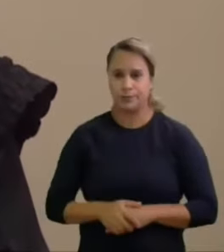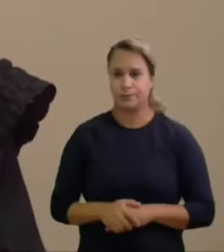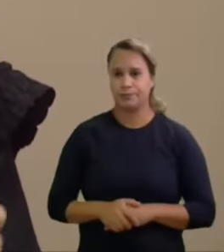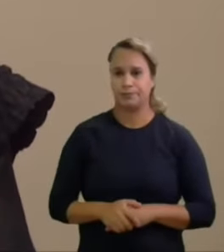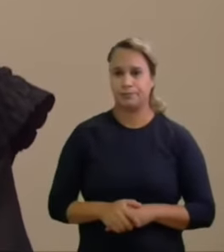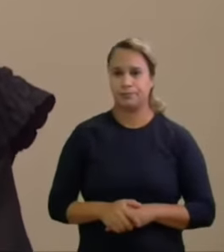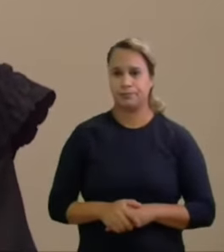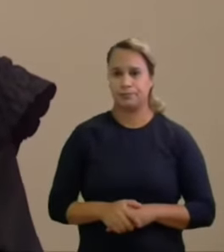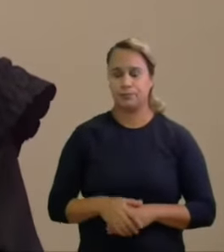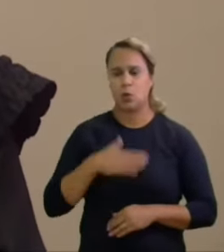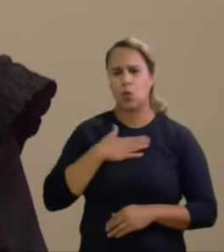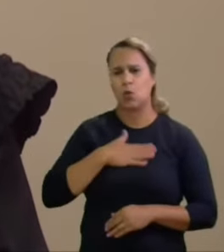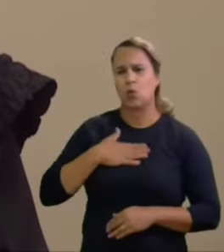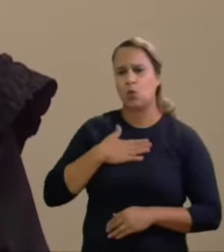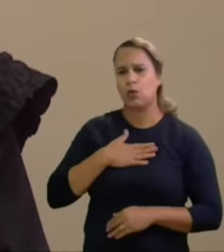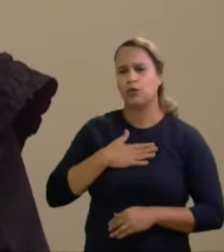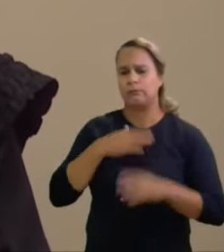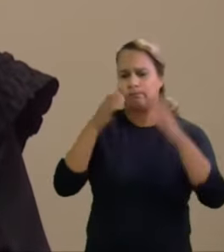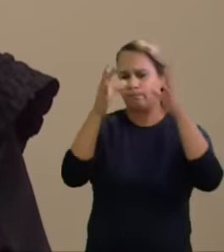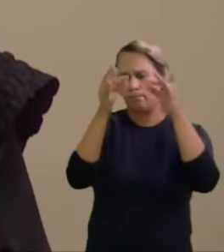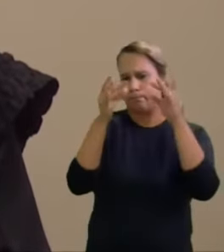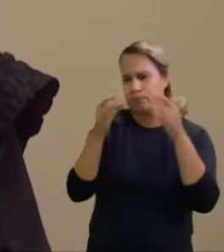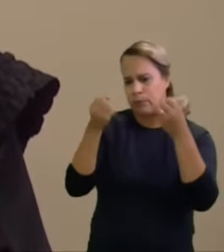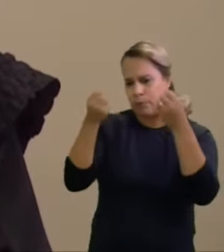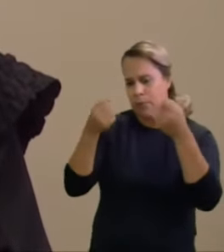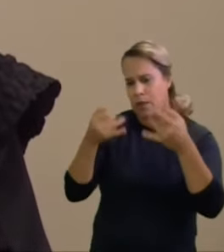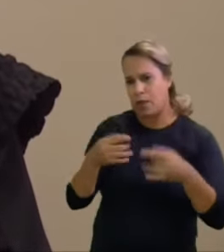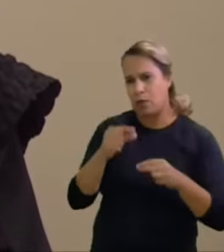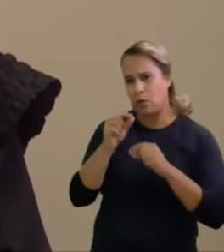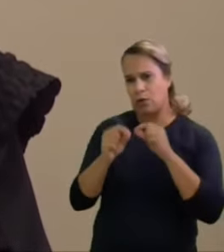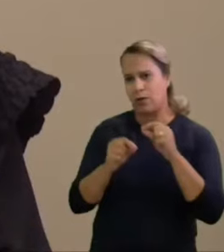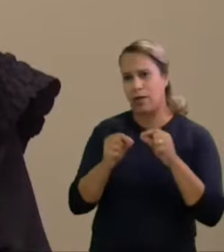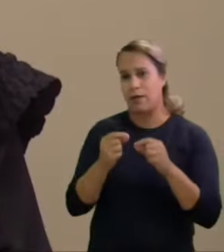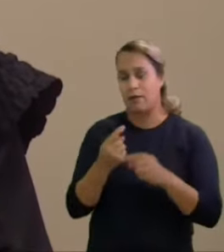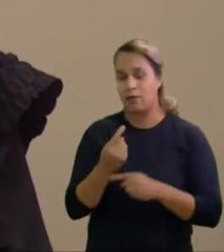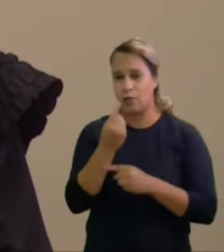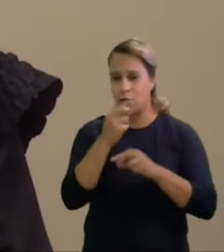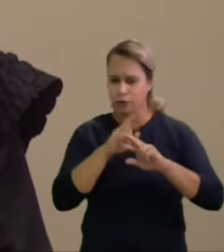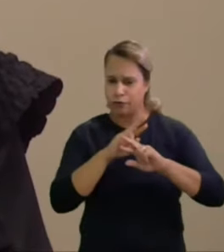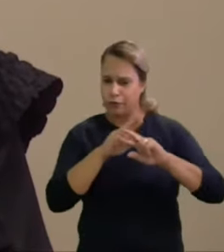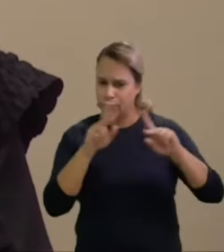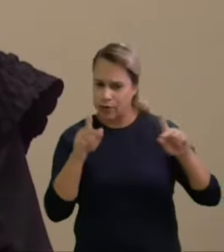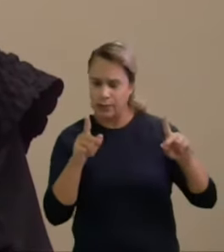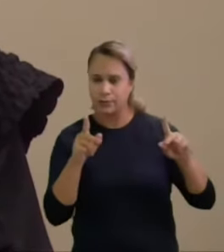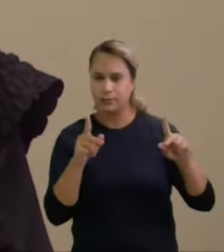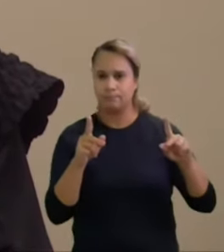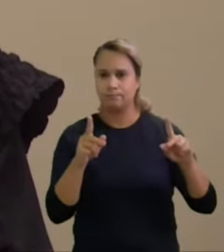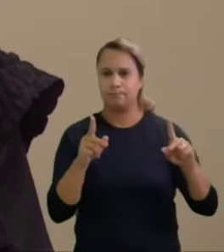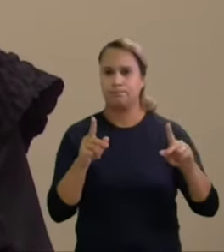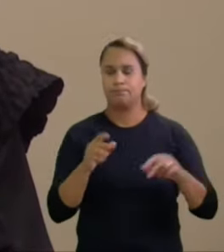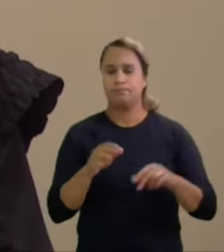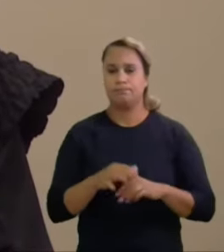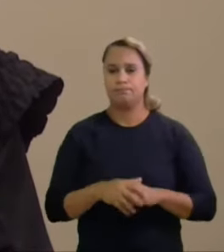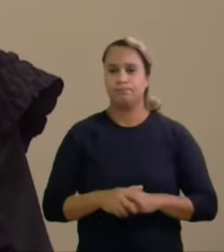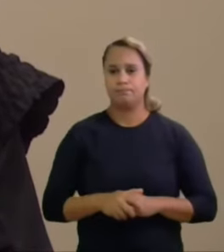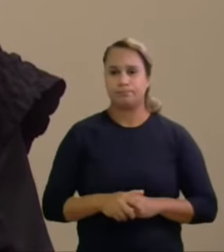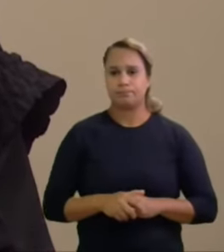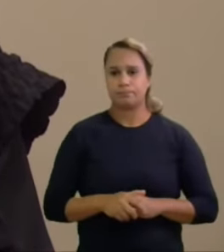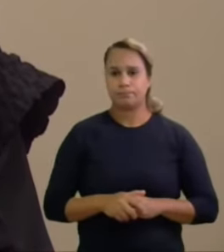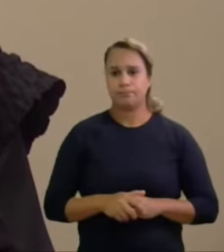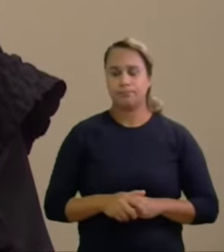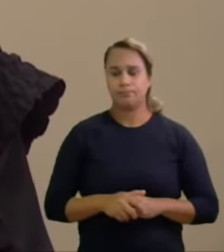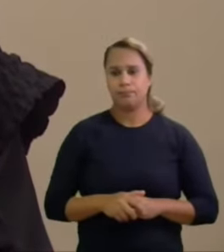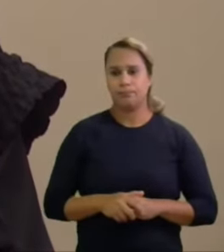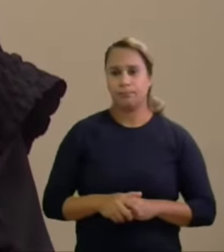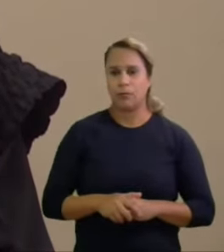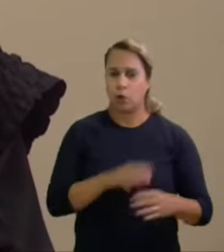frisar reside nesse aspecto um dos diferenciais entre as espécies fática entre a espécie